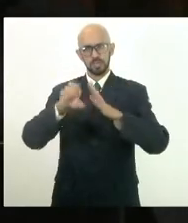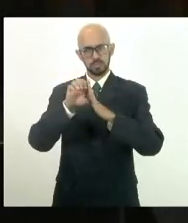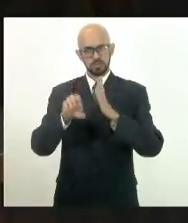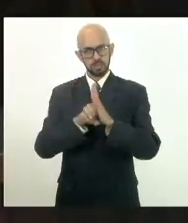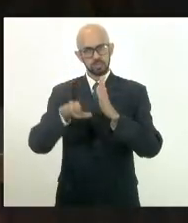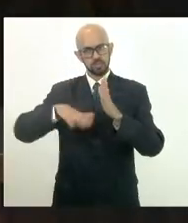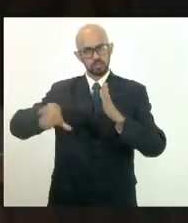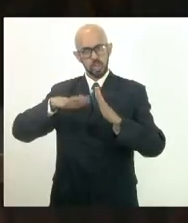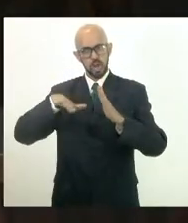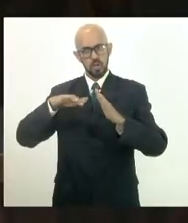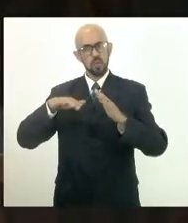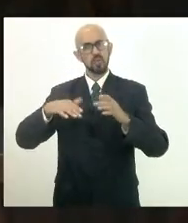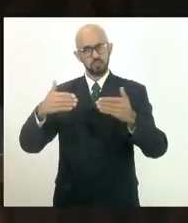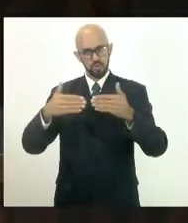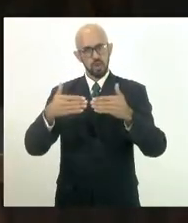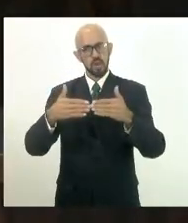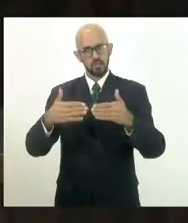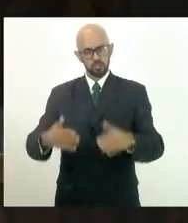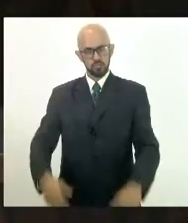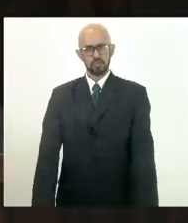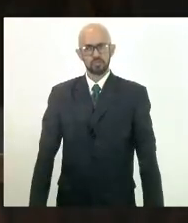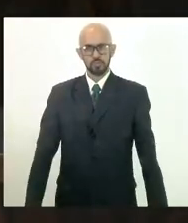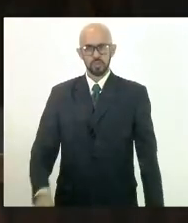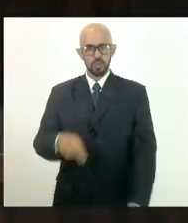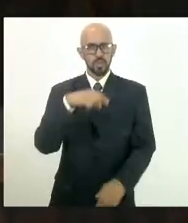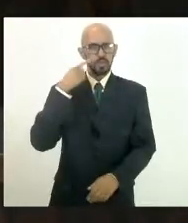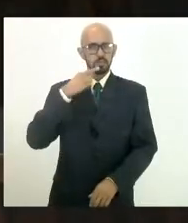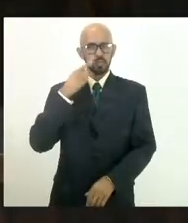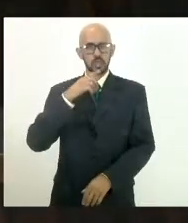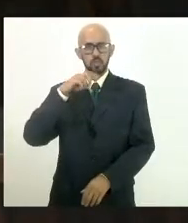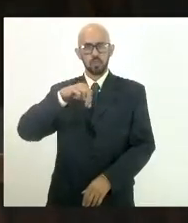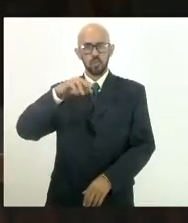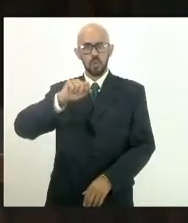favorável. Pela Comissão de Economia, deputado Noel de Carvalho.